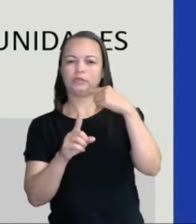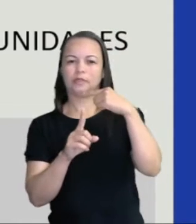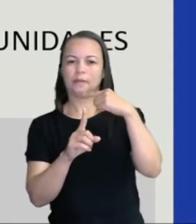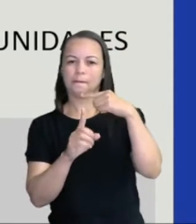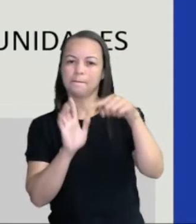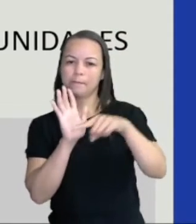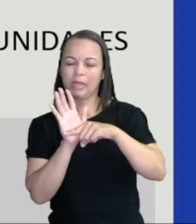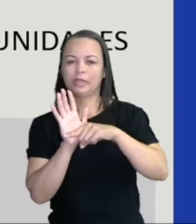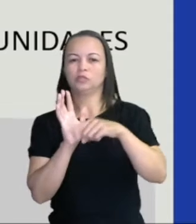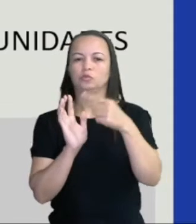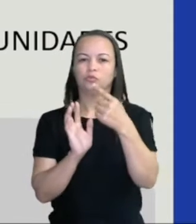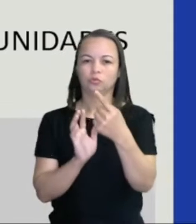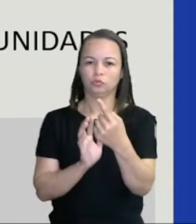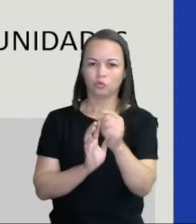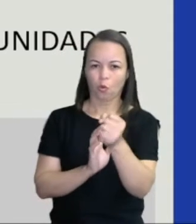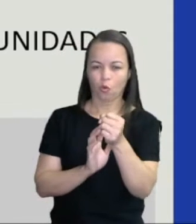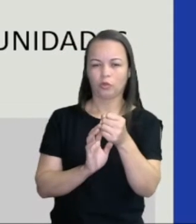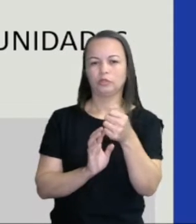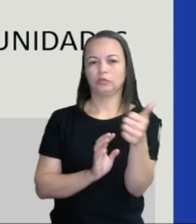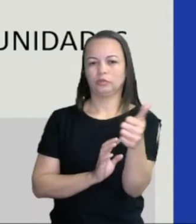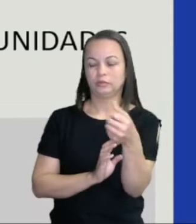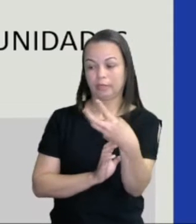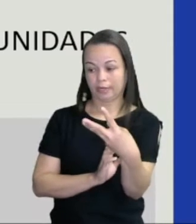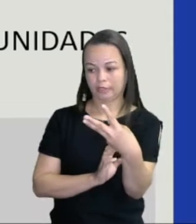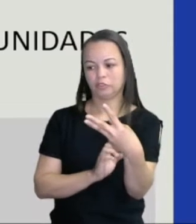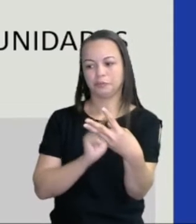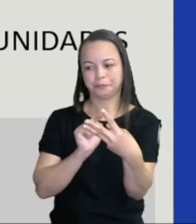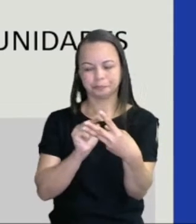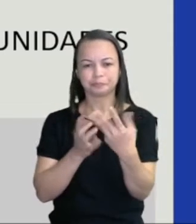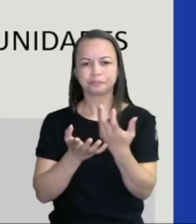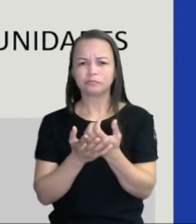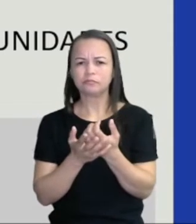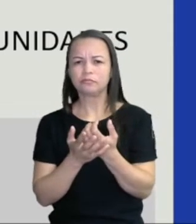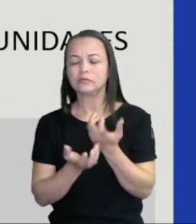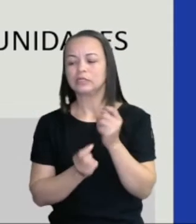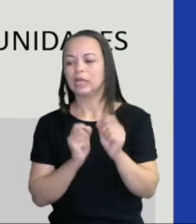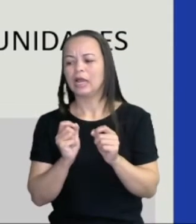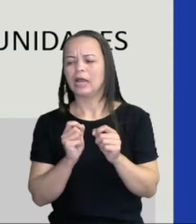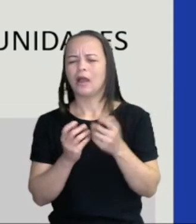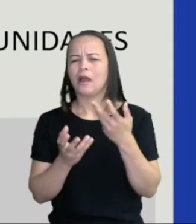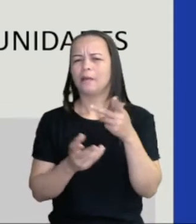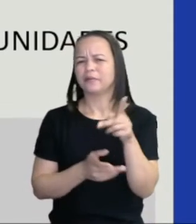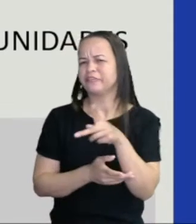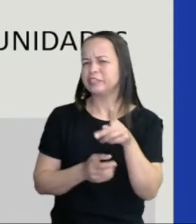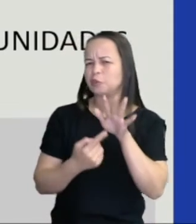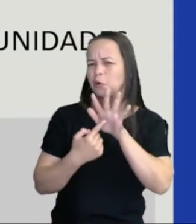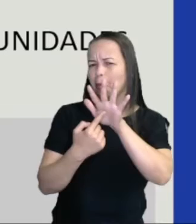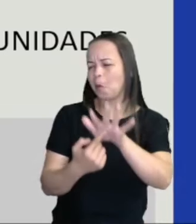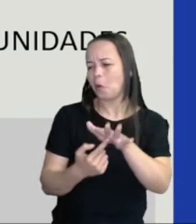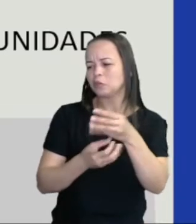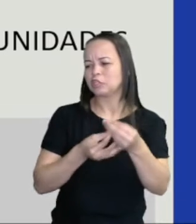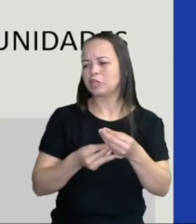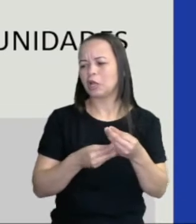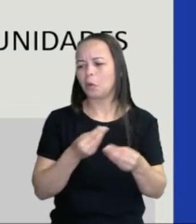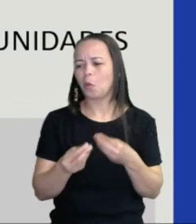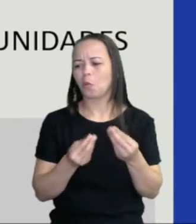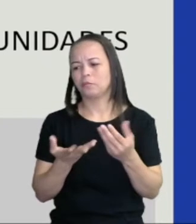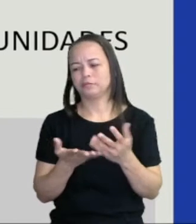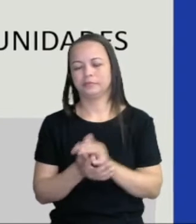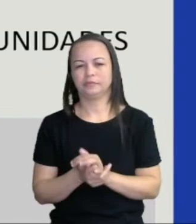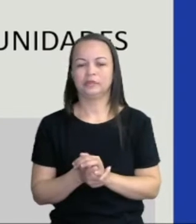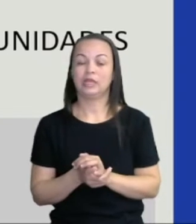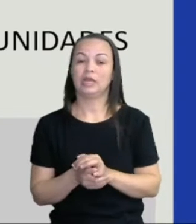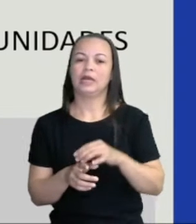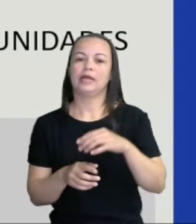a dezena, está representado 1. Ah, professora, mas eu não tenho 10. Tem 1, que é uma dezena. Uma dezena é 10 unidades? Então,